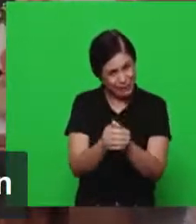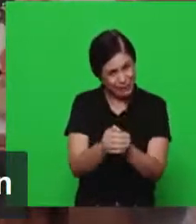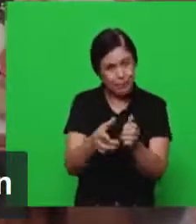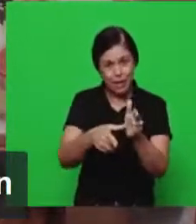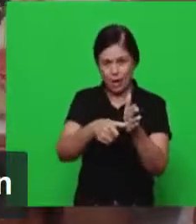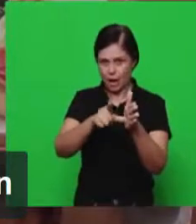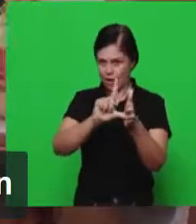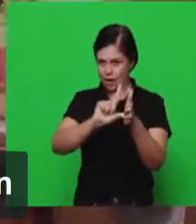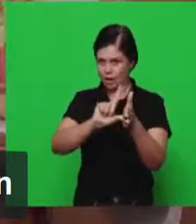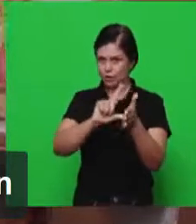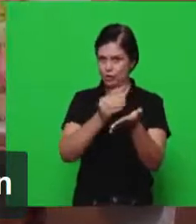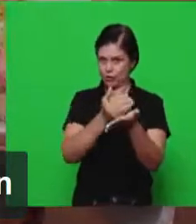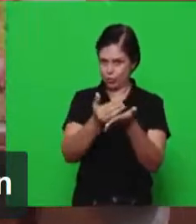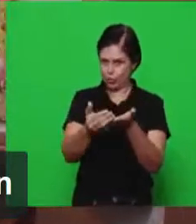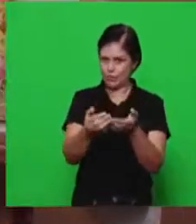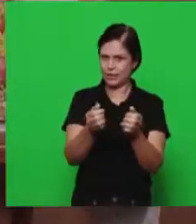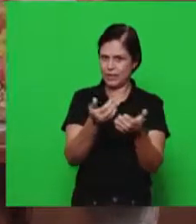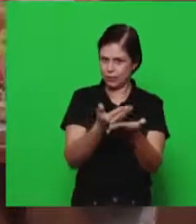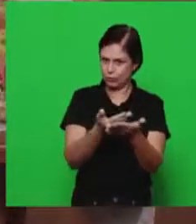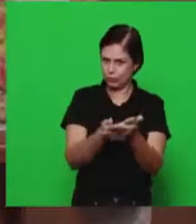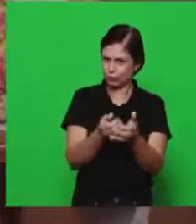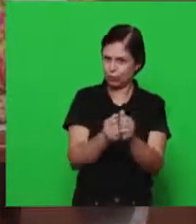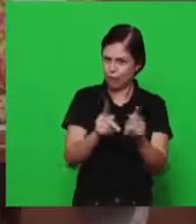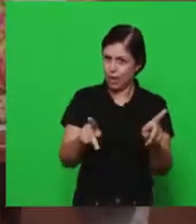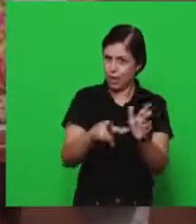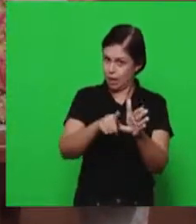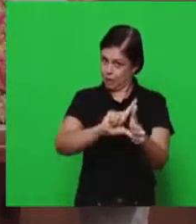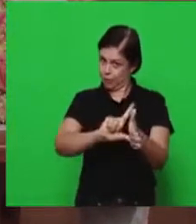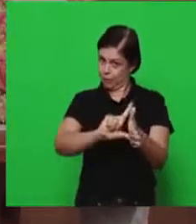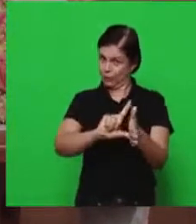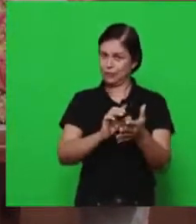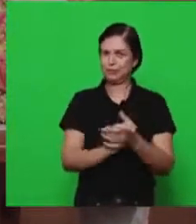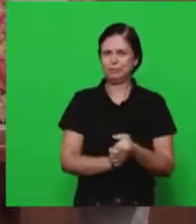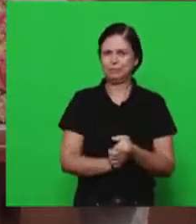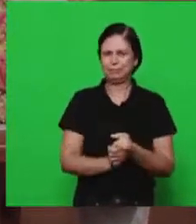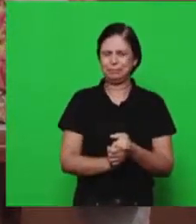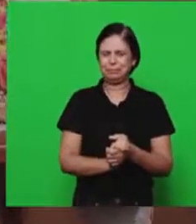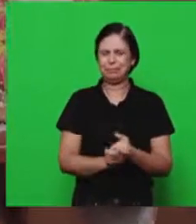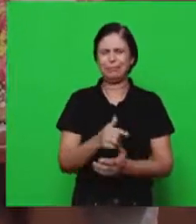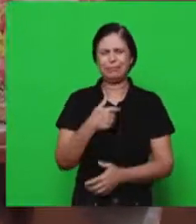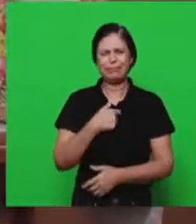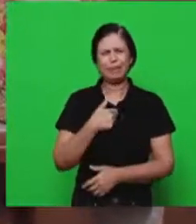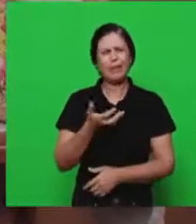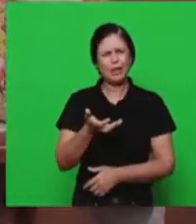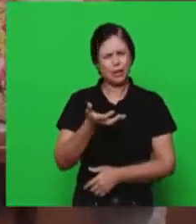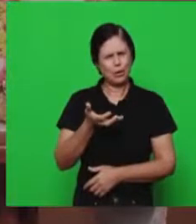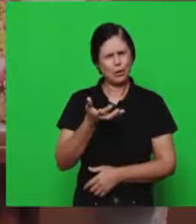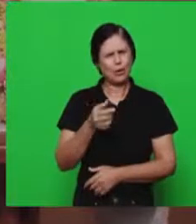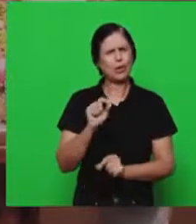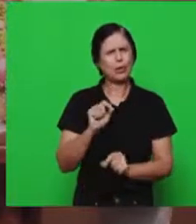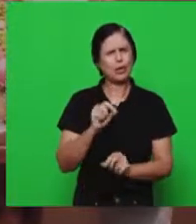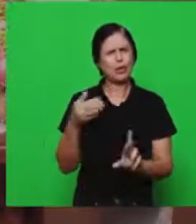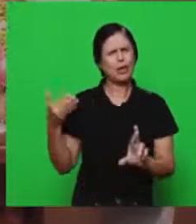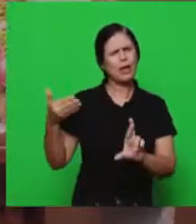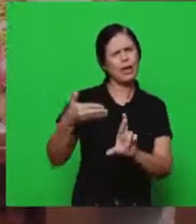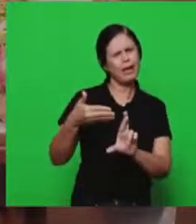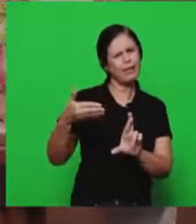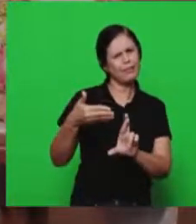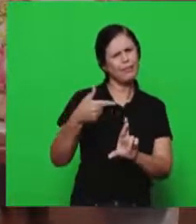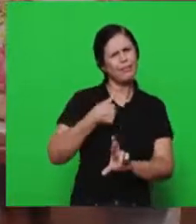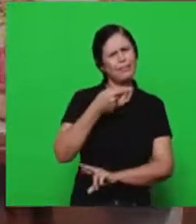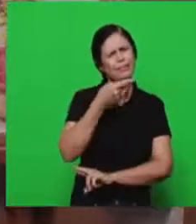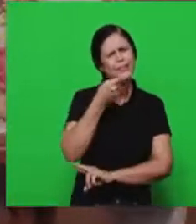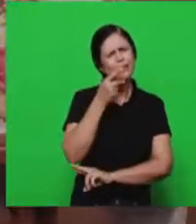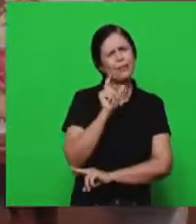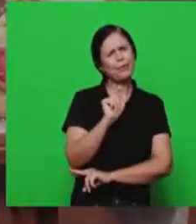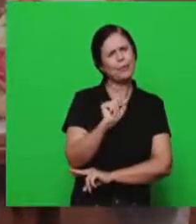entrarmos no assunto do Apocalipse, eu gostaria de fazer uma referência à